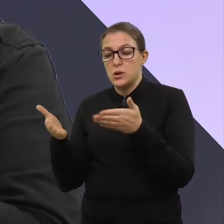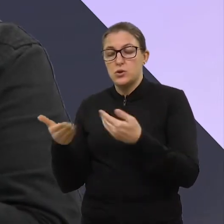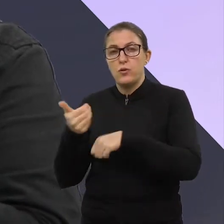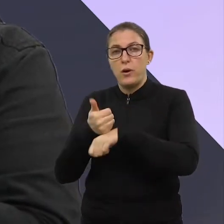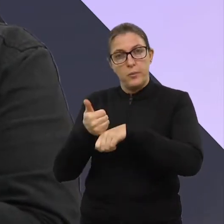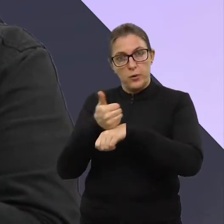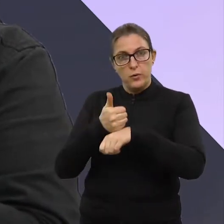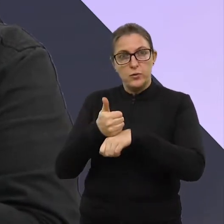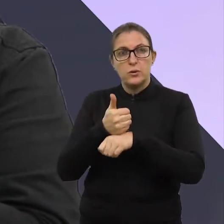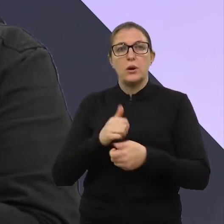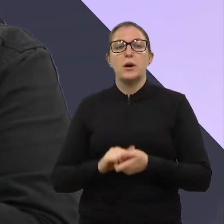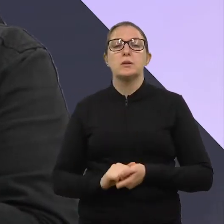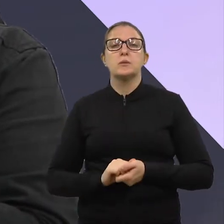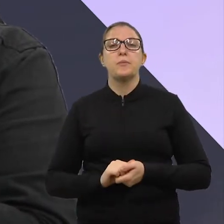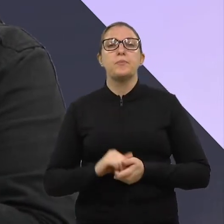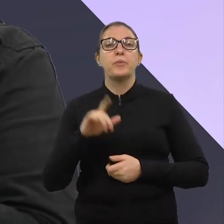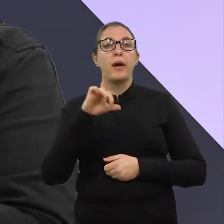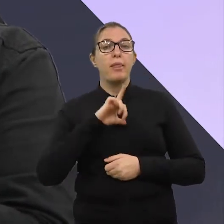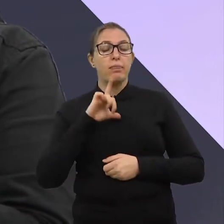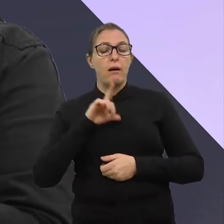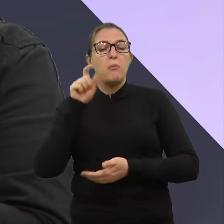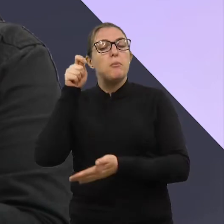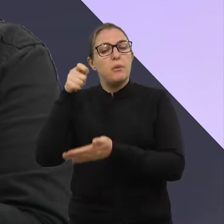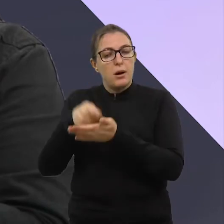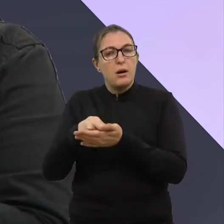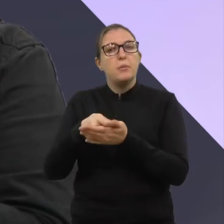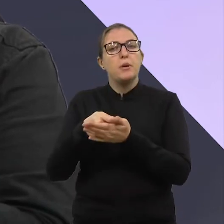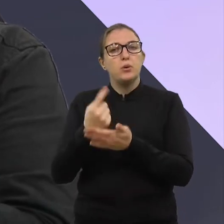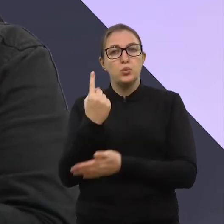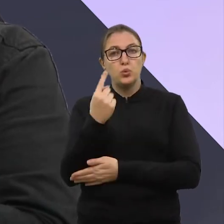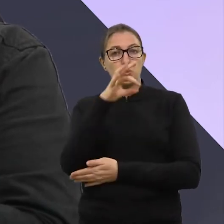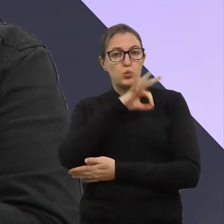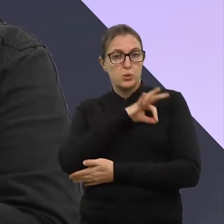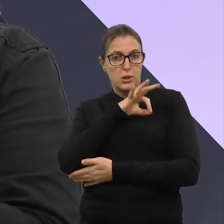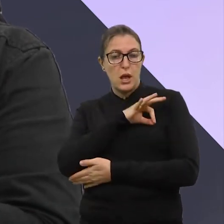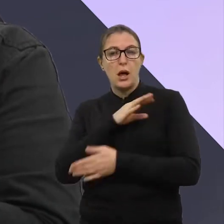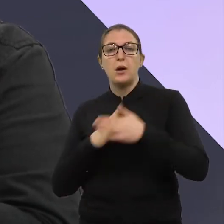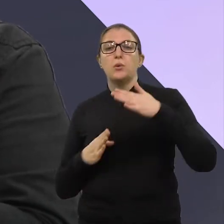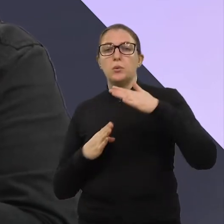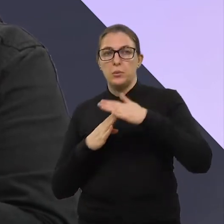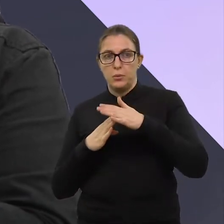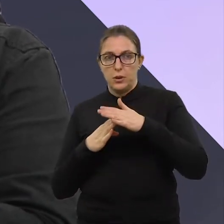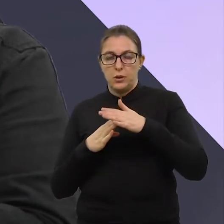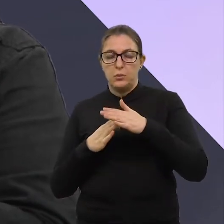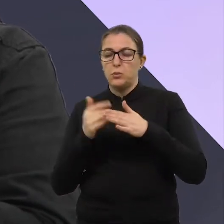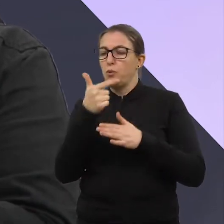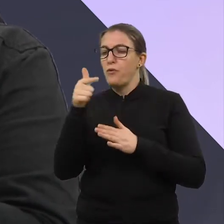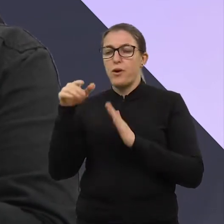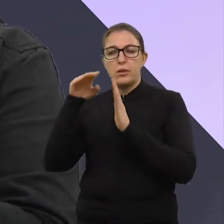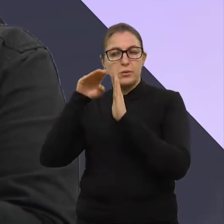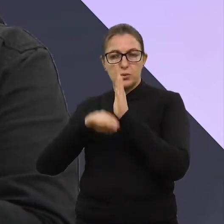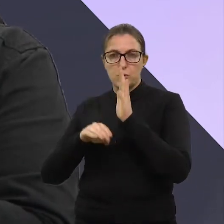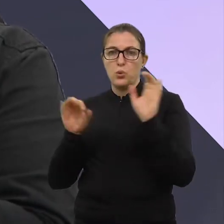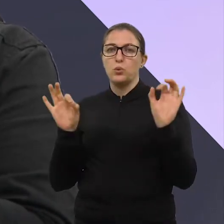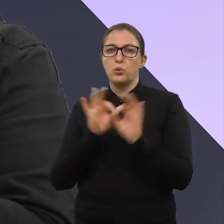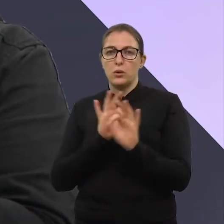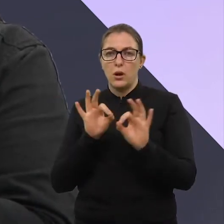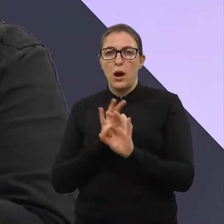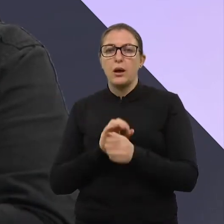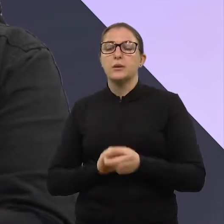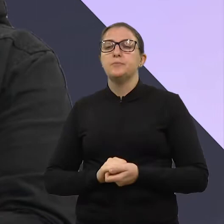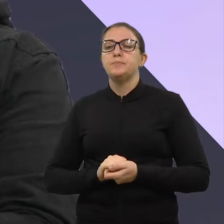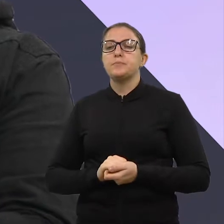que vão receber o referencial de cachê de um salário mínimo, né? Claro que sem os descontos obrigatórios, né?